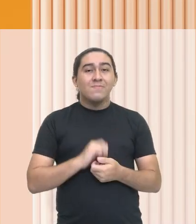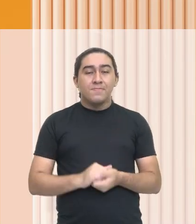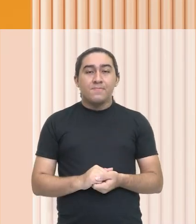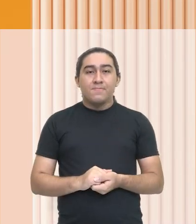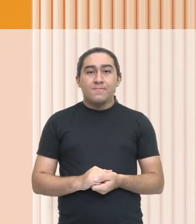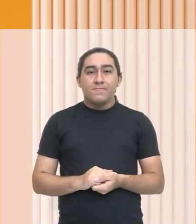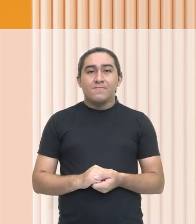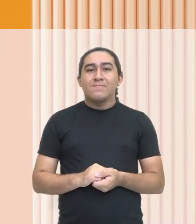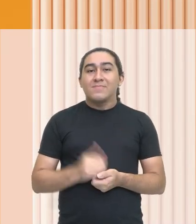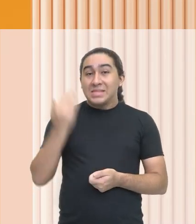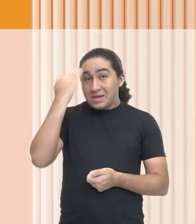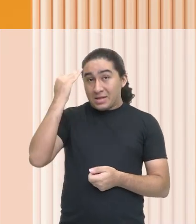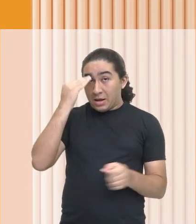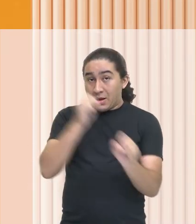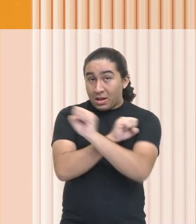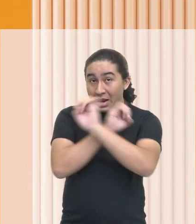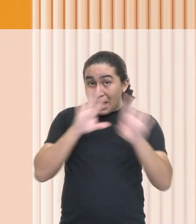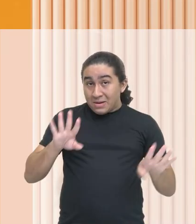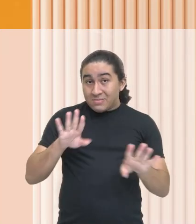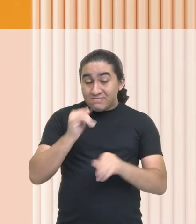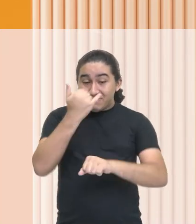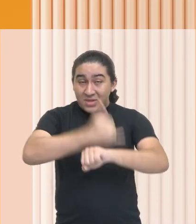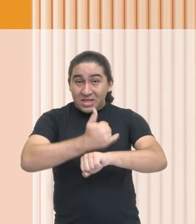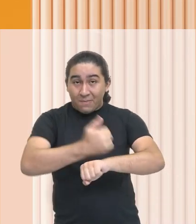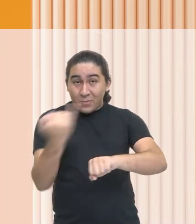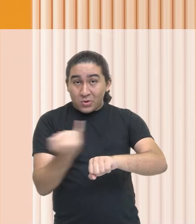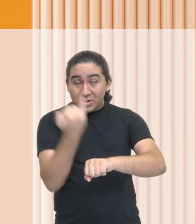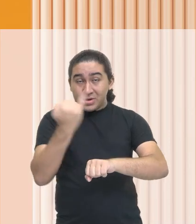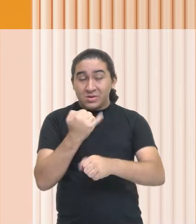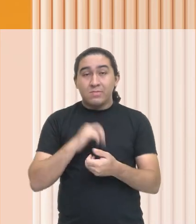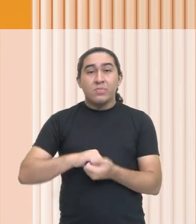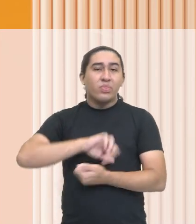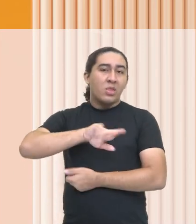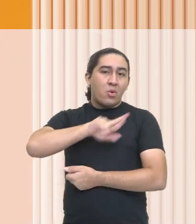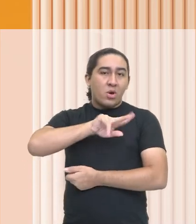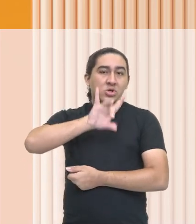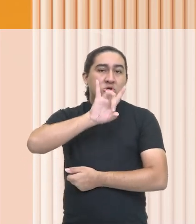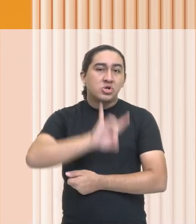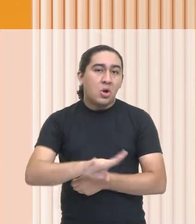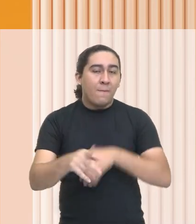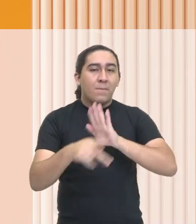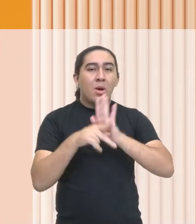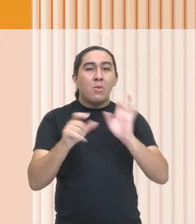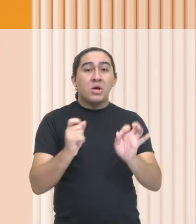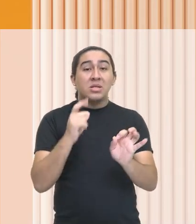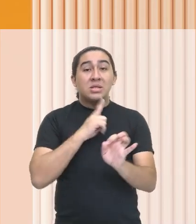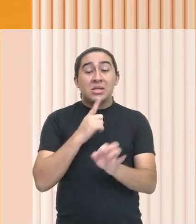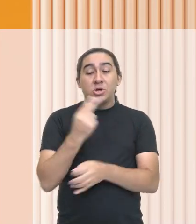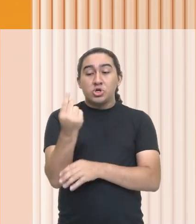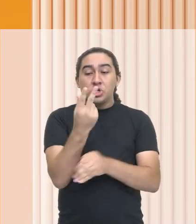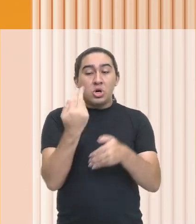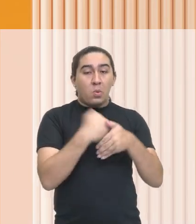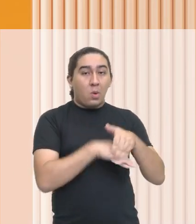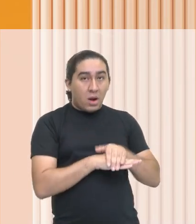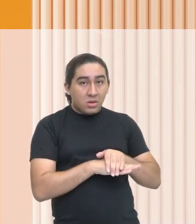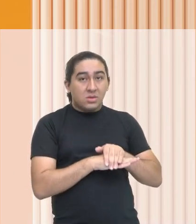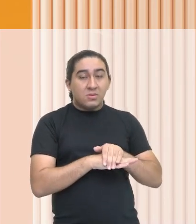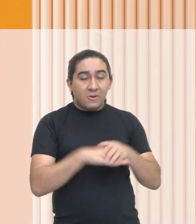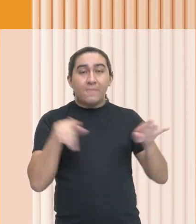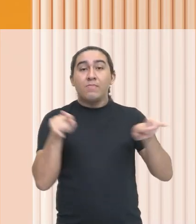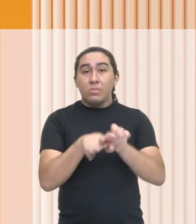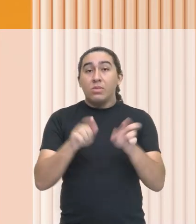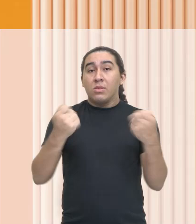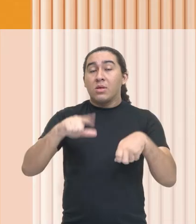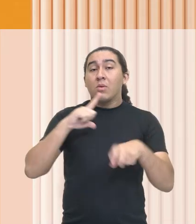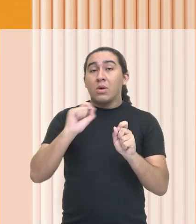Ok? Deu para entender essa questão? Por que os metais são importantes? Não só como processos de entesouramento, ou seja, de guardar riqueza,